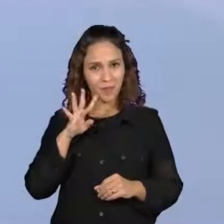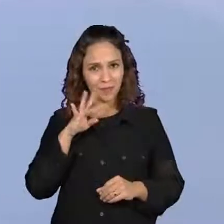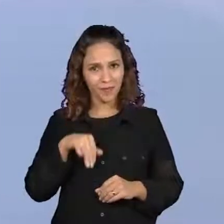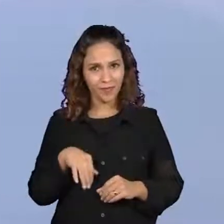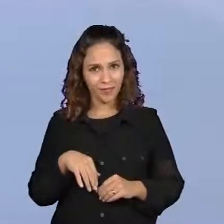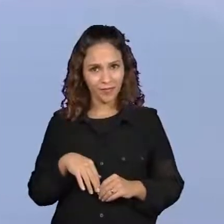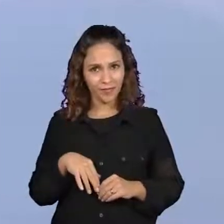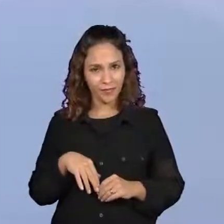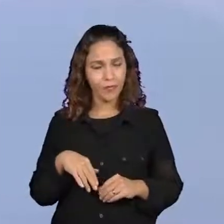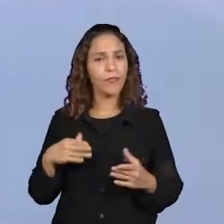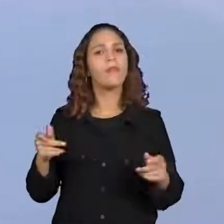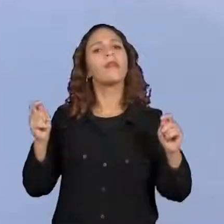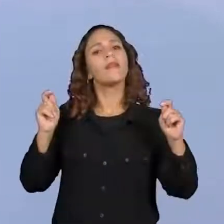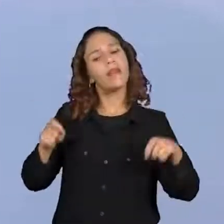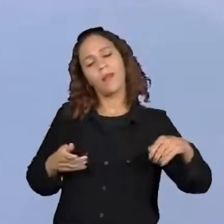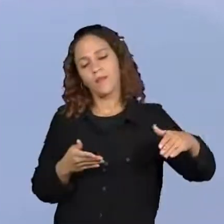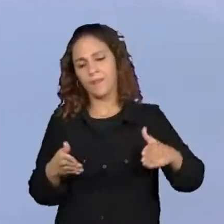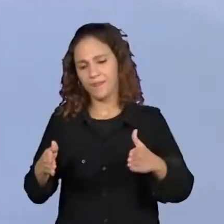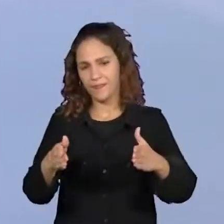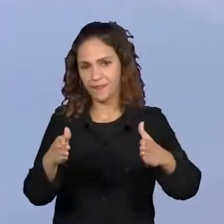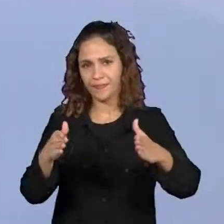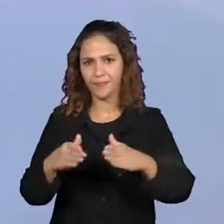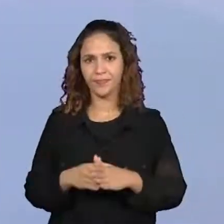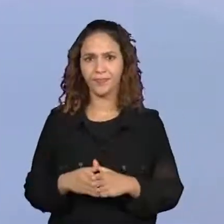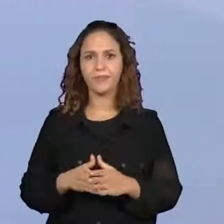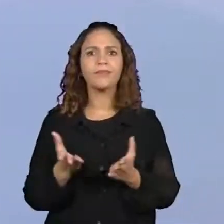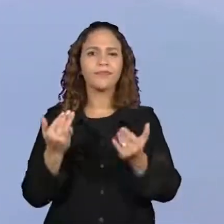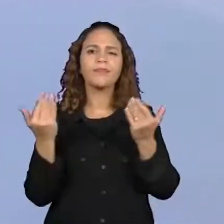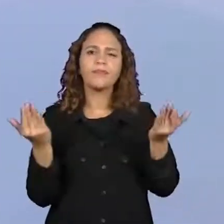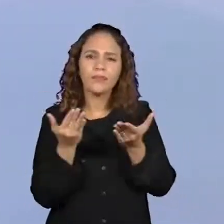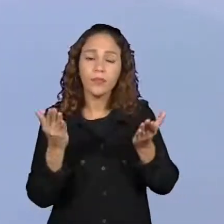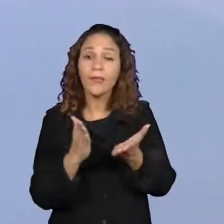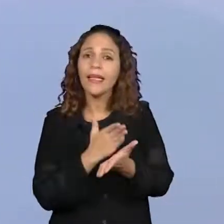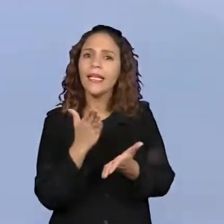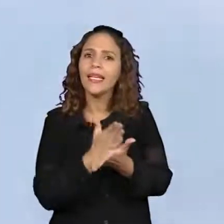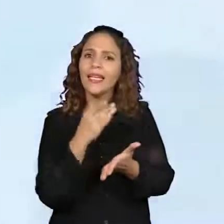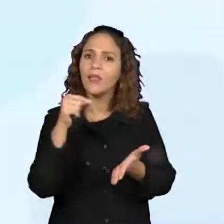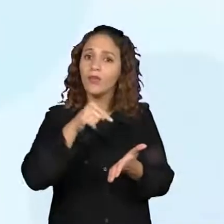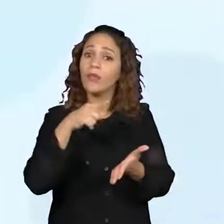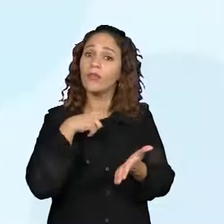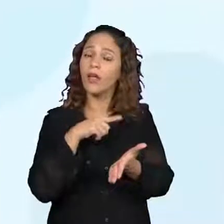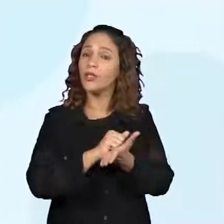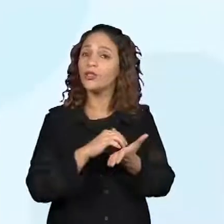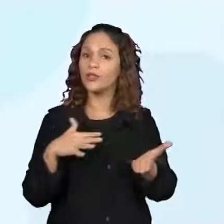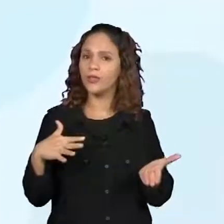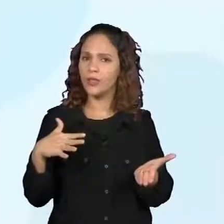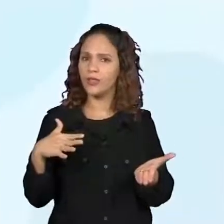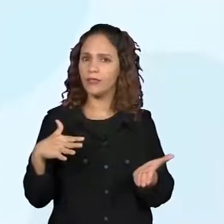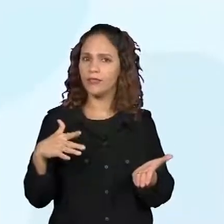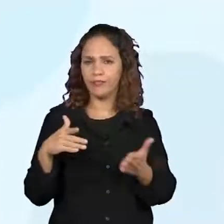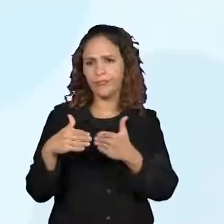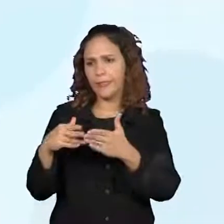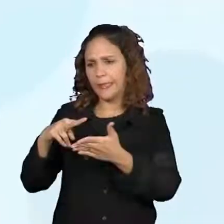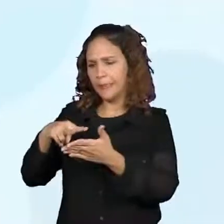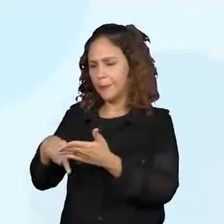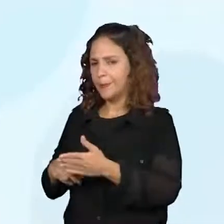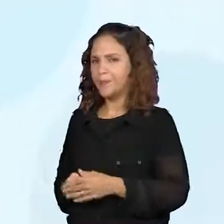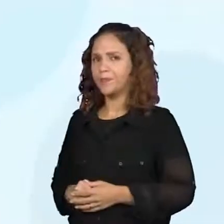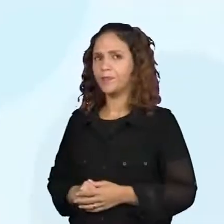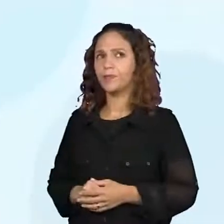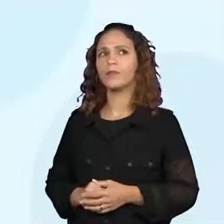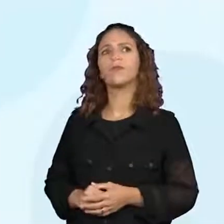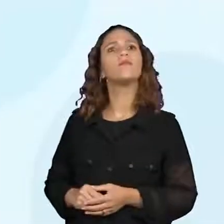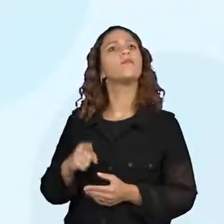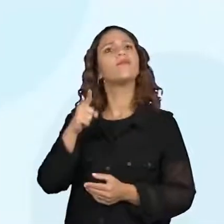E aí, conseguimos nos locomover. Mas vamos para a atividade do nosso livro? Você pode ler para nós? Isso. No